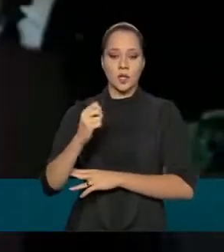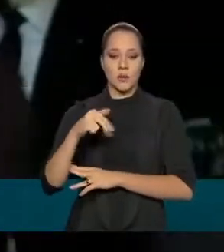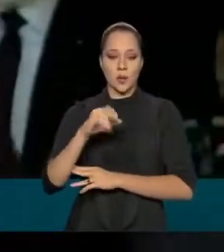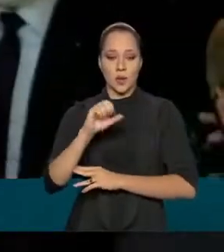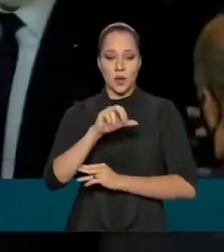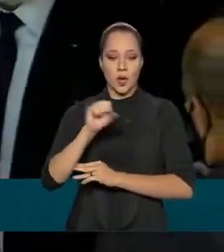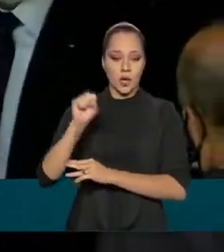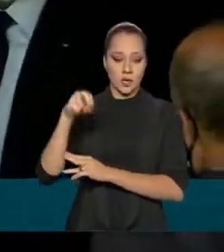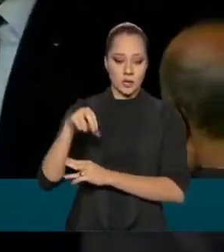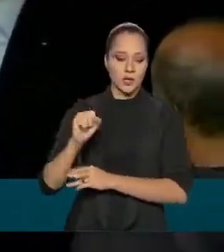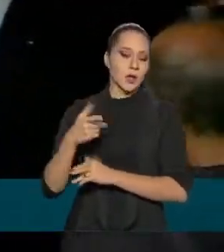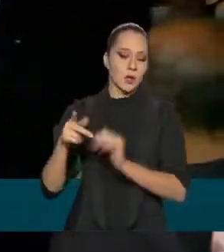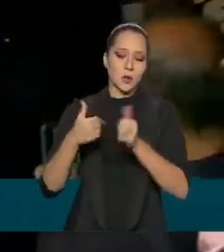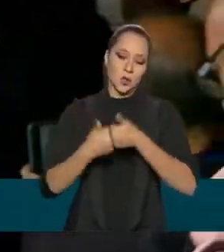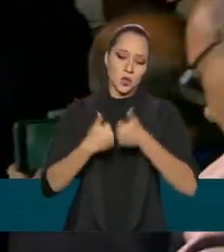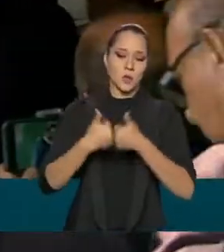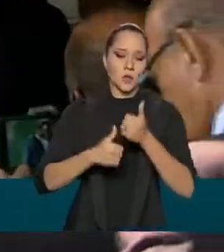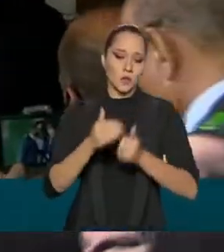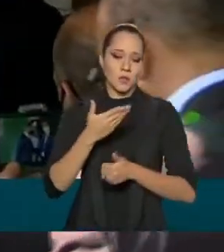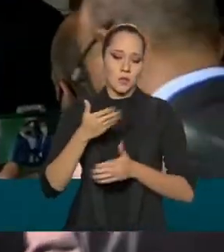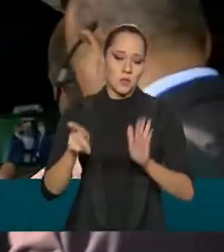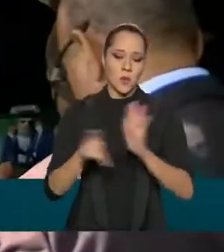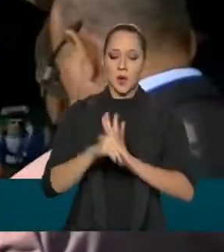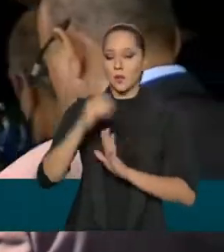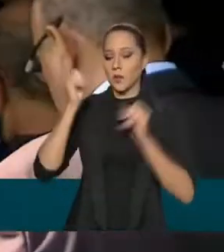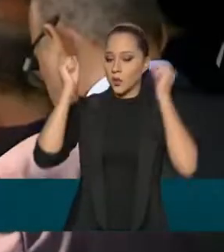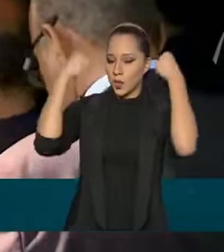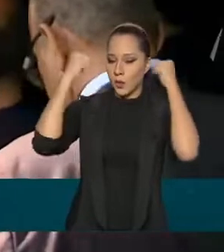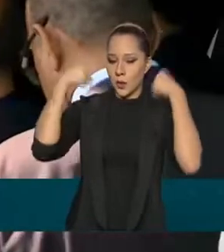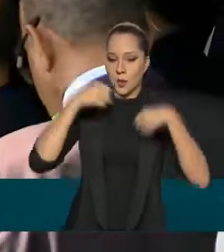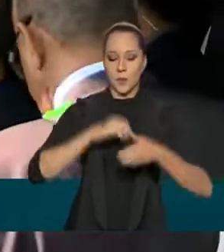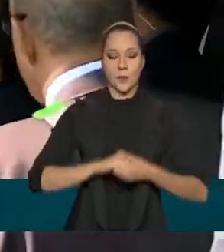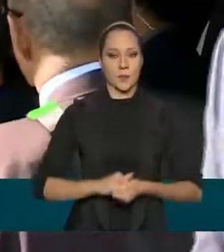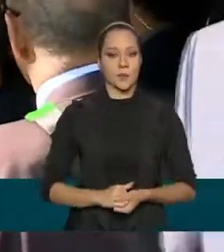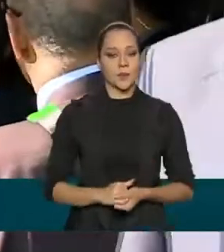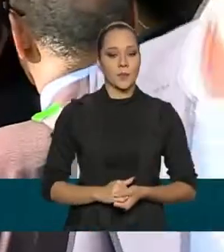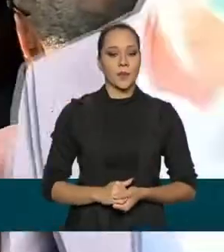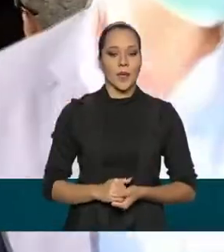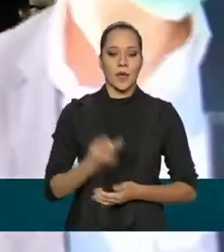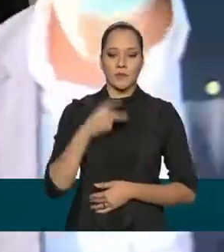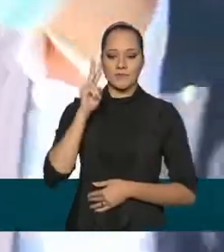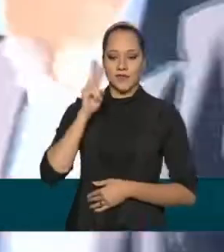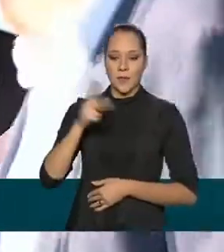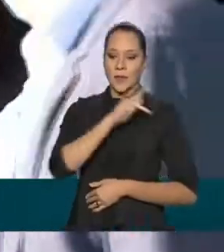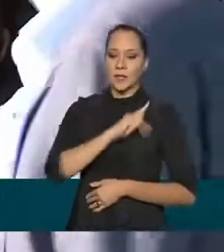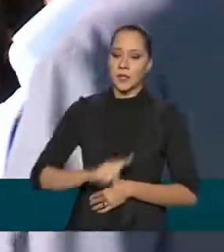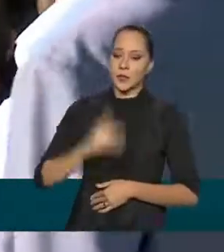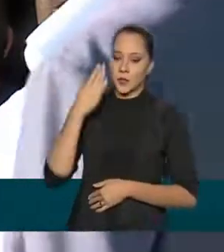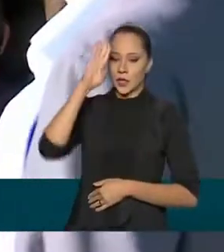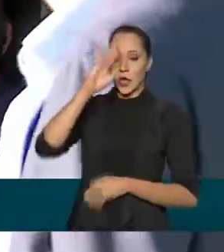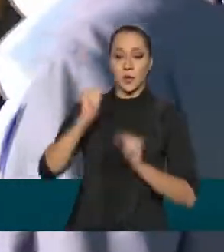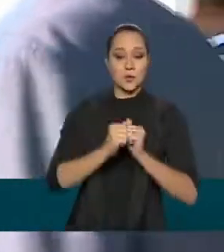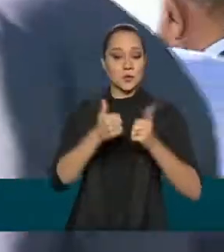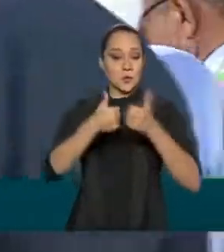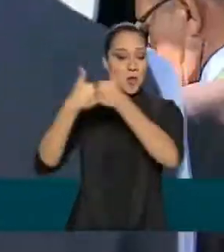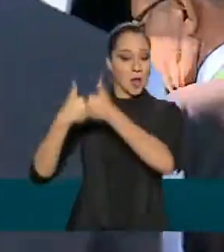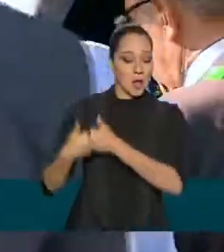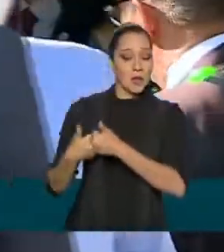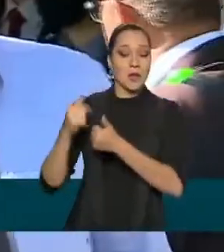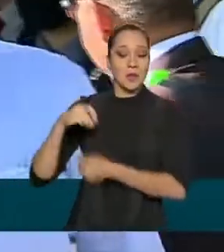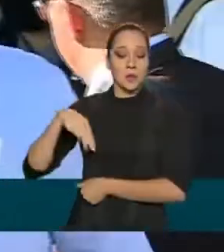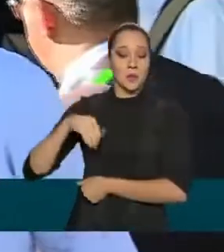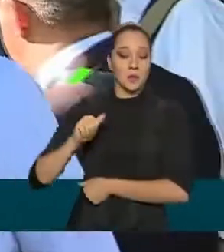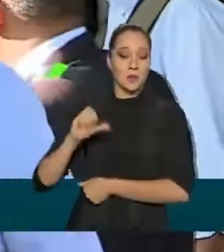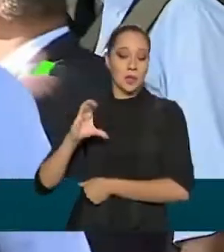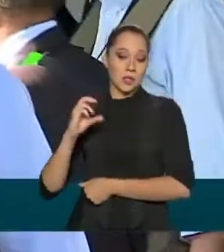A gente vê aí pelas imagens o presidente Jair Bolsonaro posando para a fotografia ao lado do mascote do